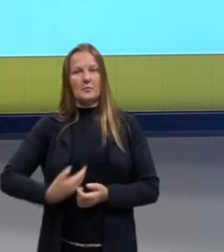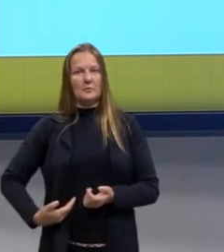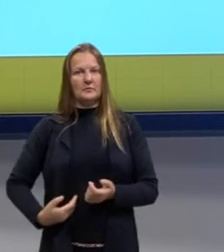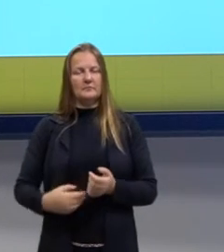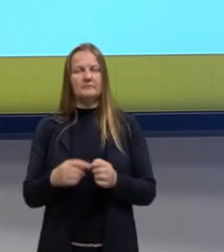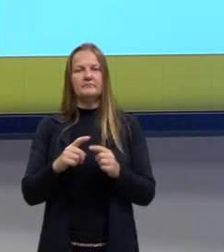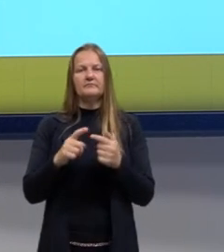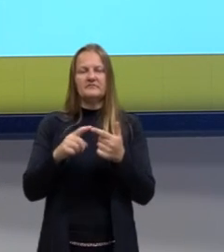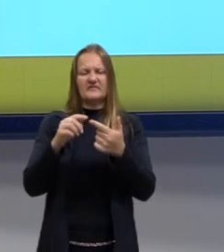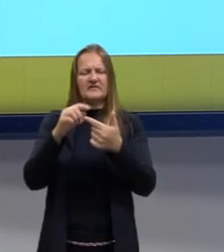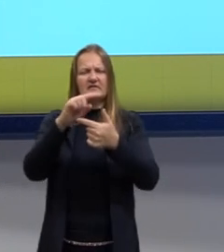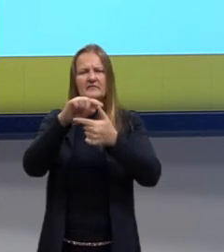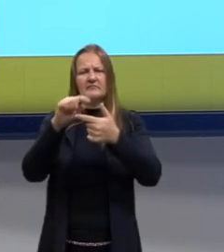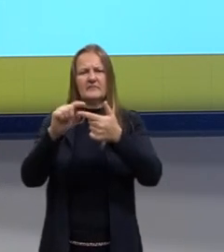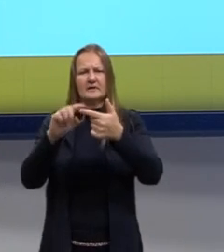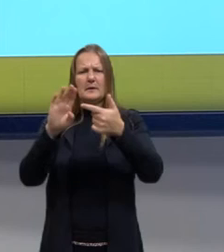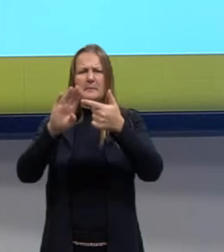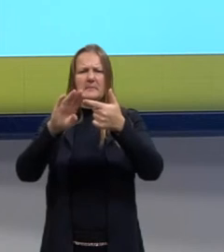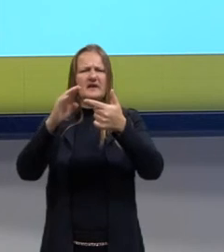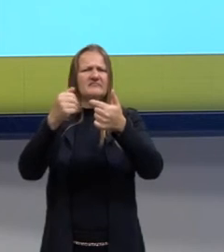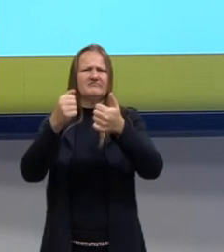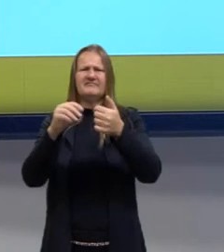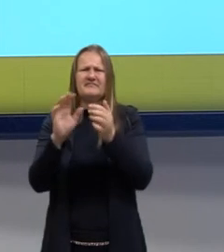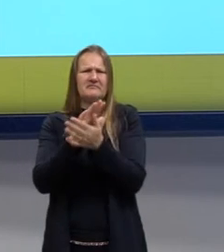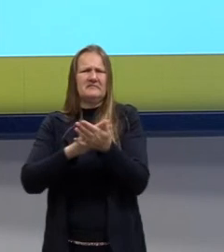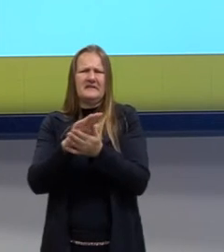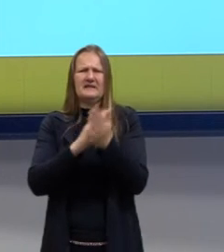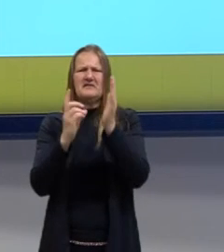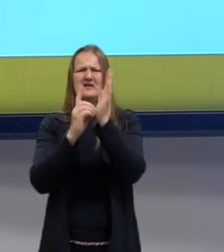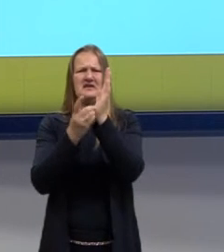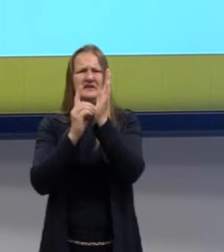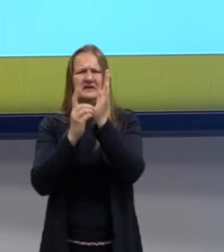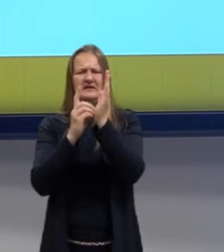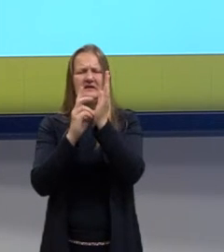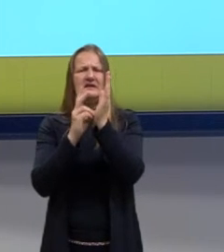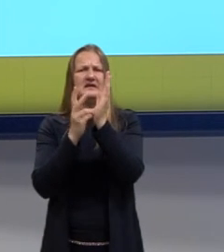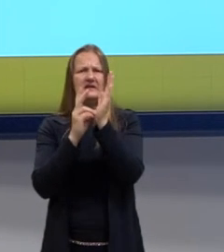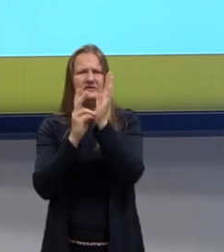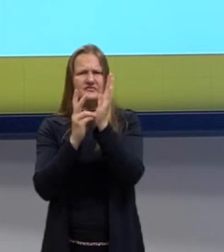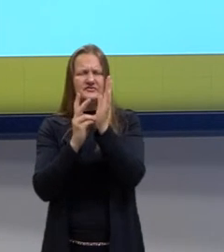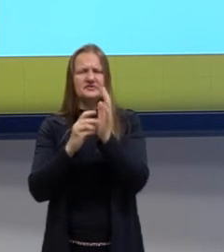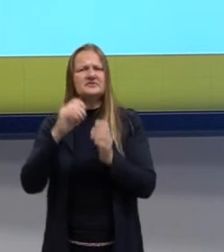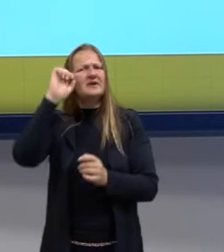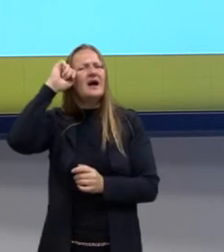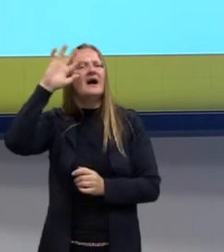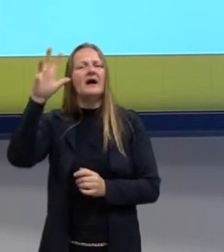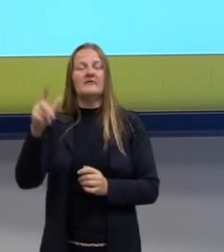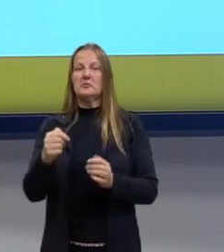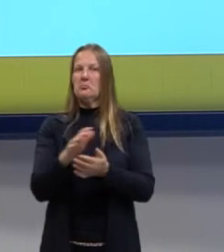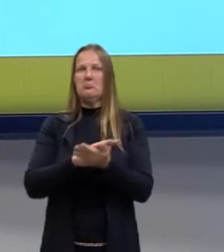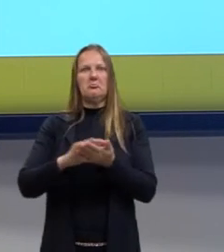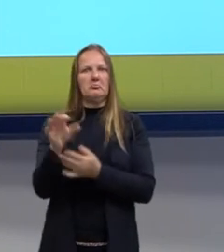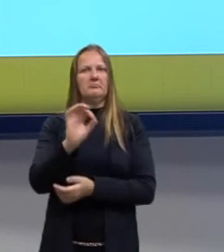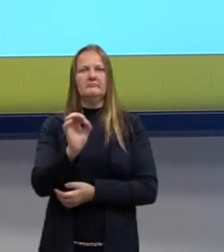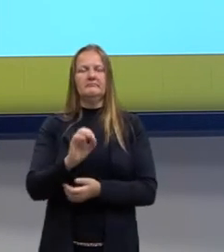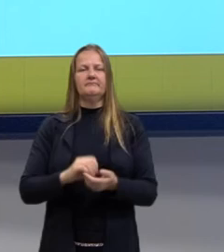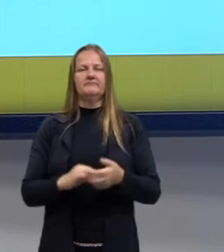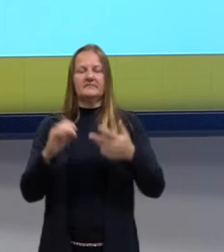Podemos já descartar a alternativa B, né, gente? Não temos aqui nenhuma simbologia africana ou ameríndia, né?